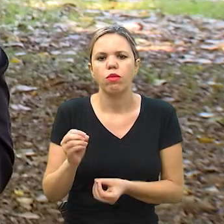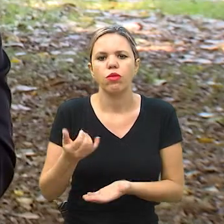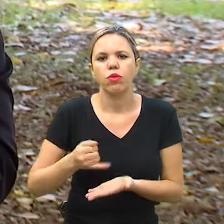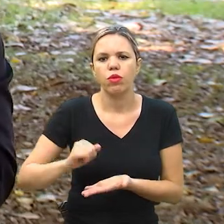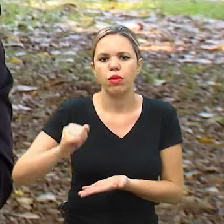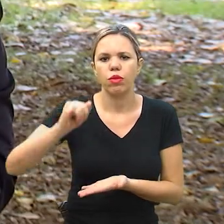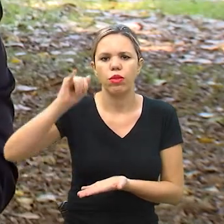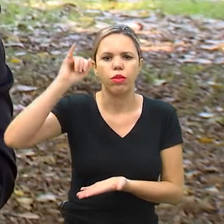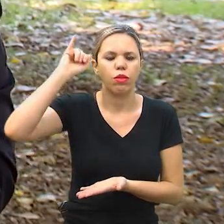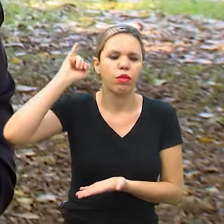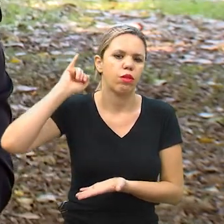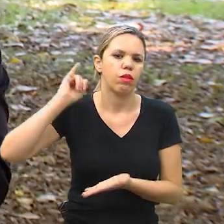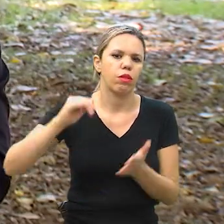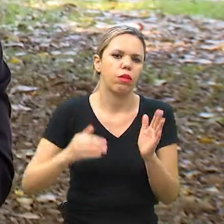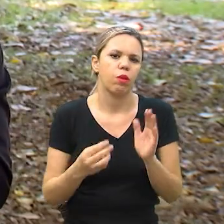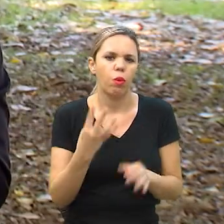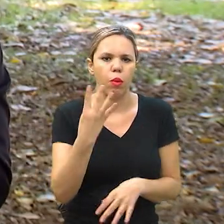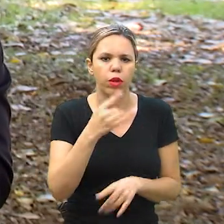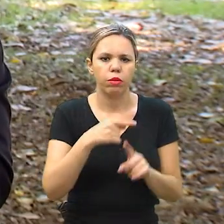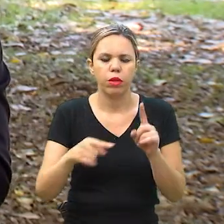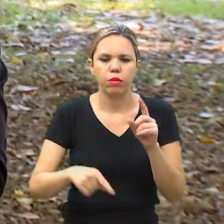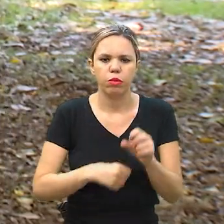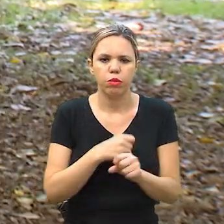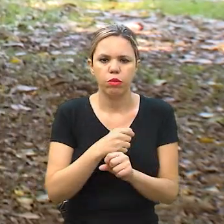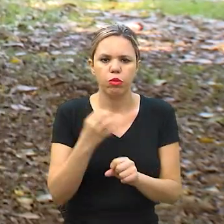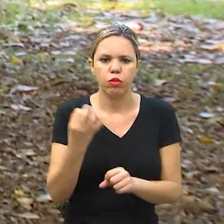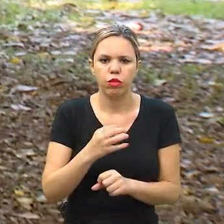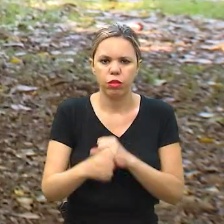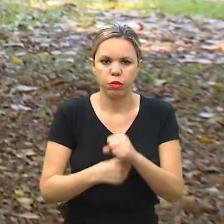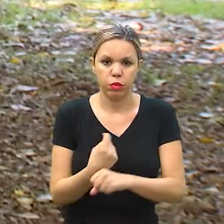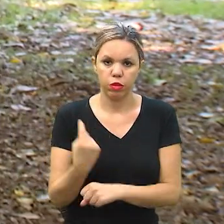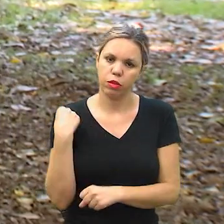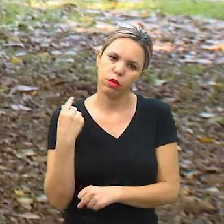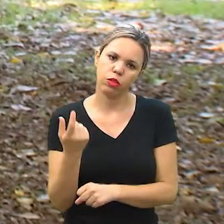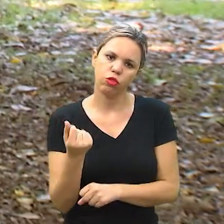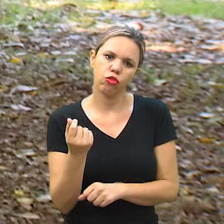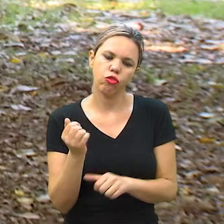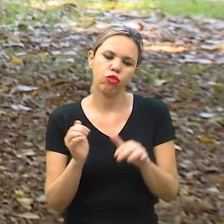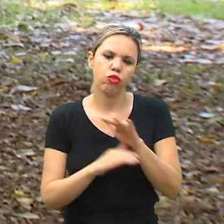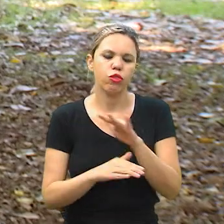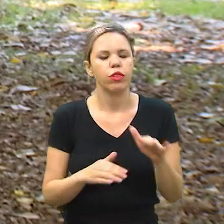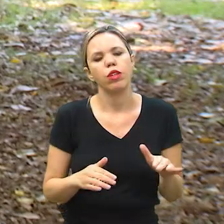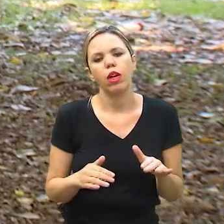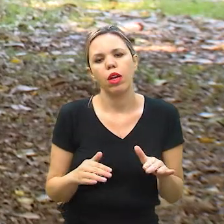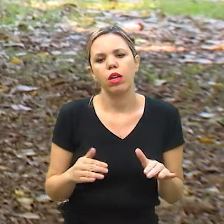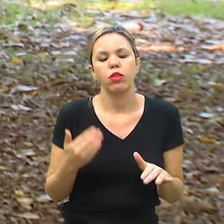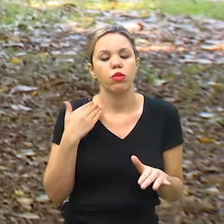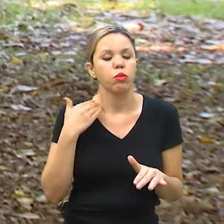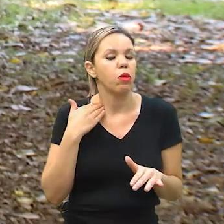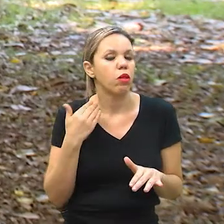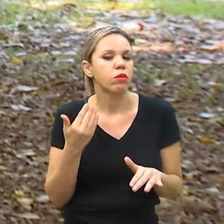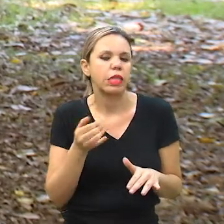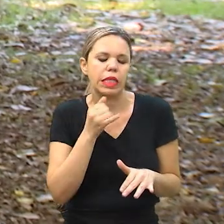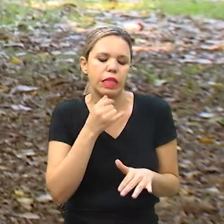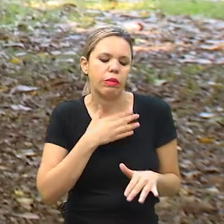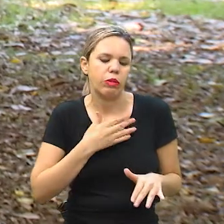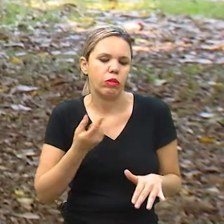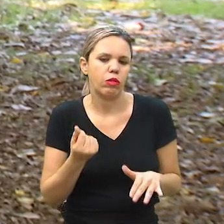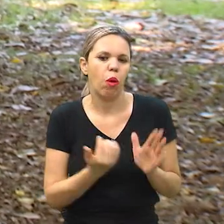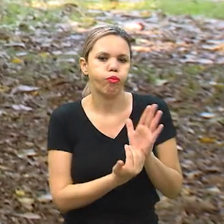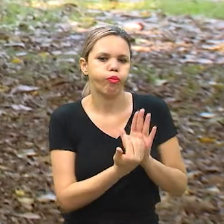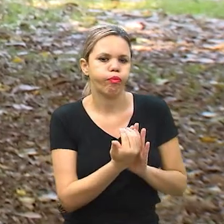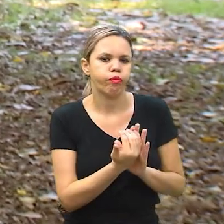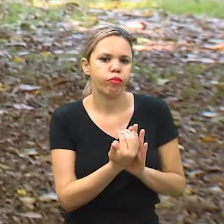a 4,5% no ano passado e a poupança ficou em 1,4%. As pessoas, elas veem o seguinte, meu dinheiro está